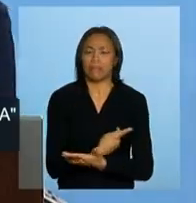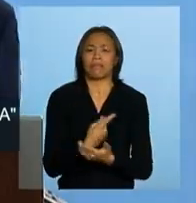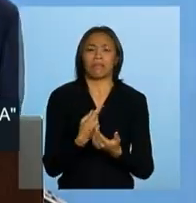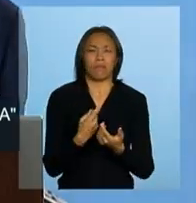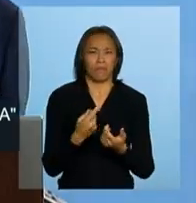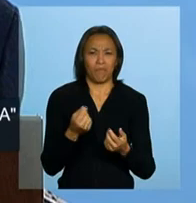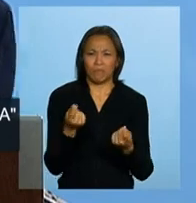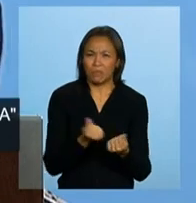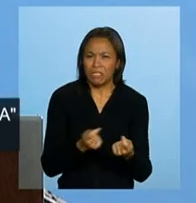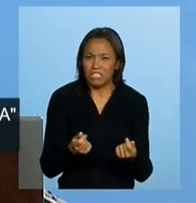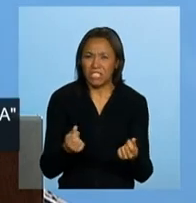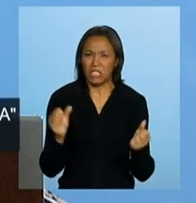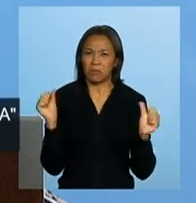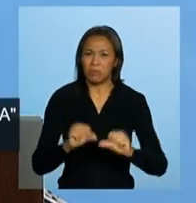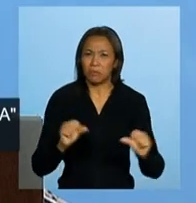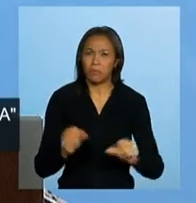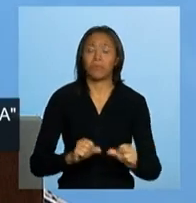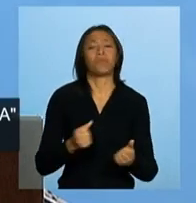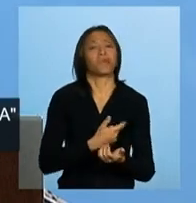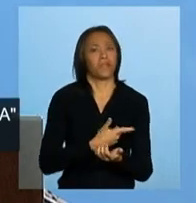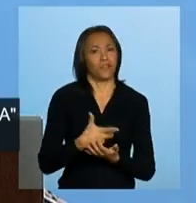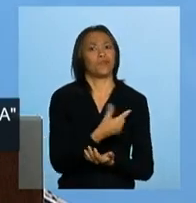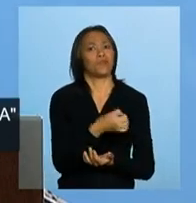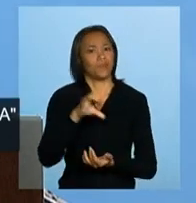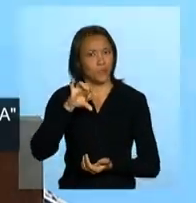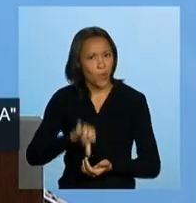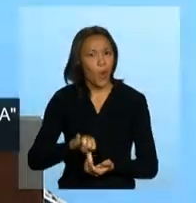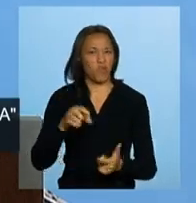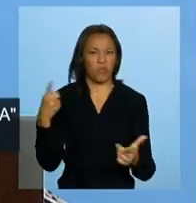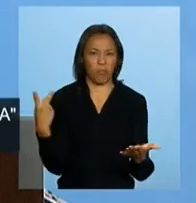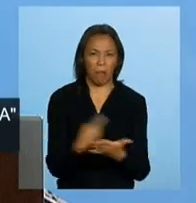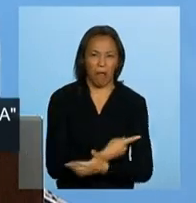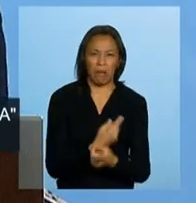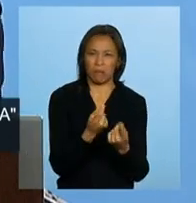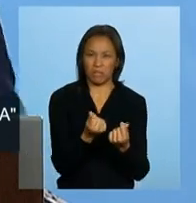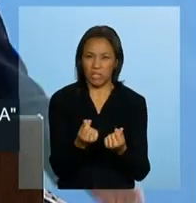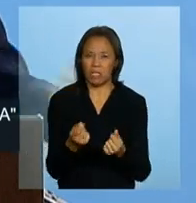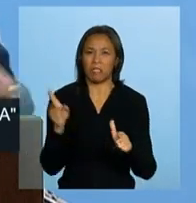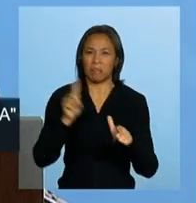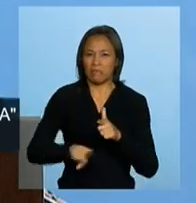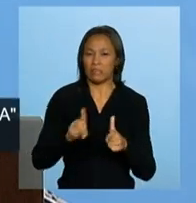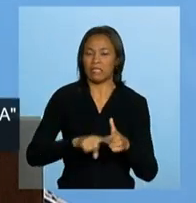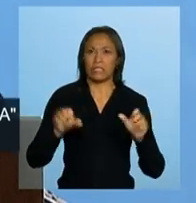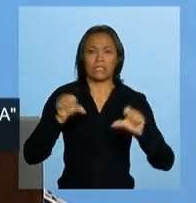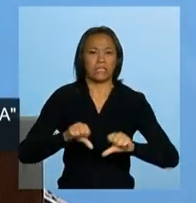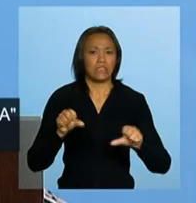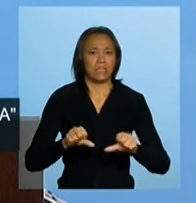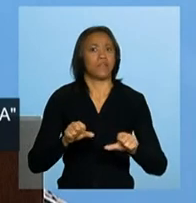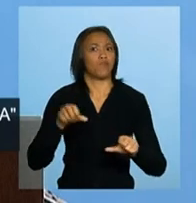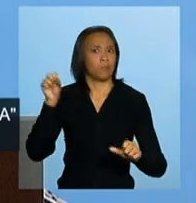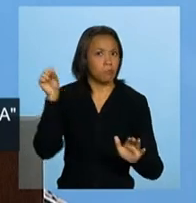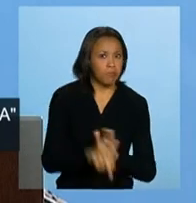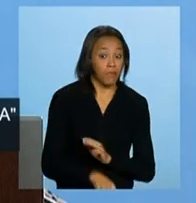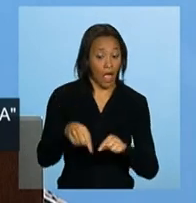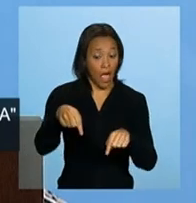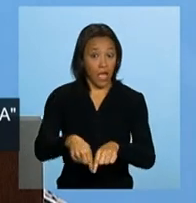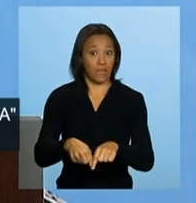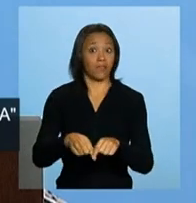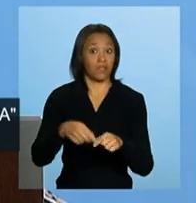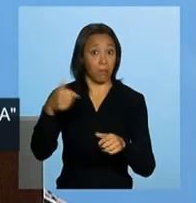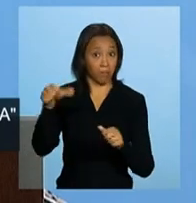a crise, porque a crise de 2009 foi uma crise aguda, não é como essa agora que é crônica,